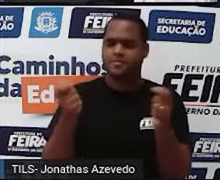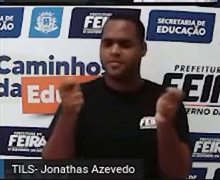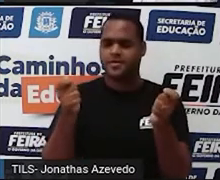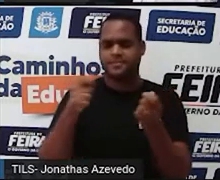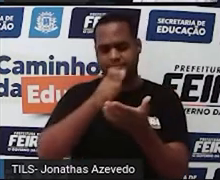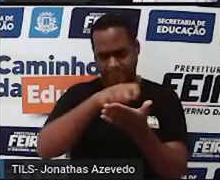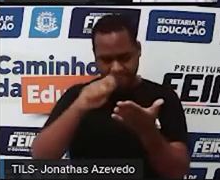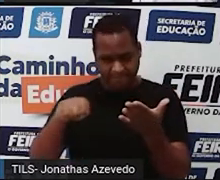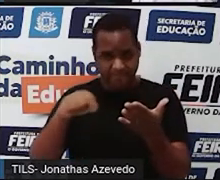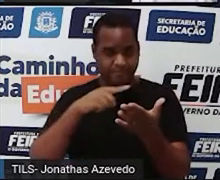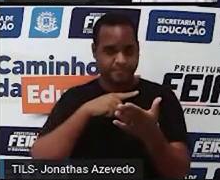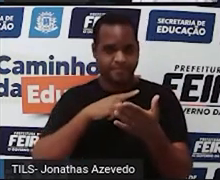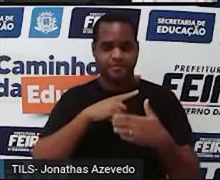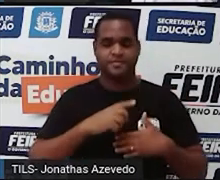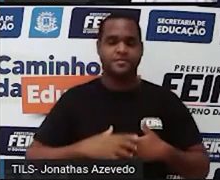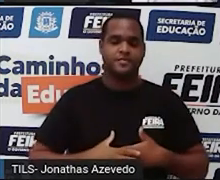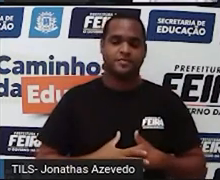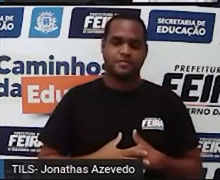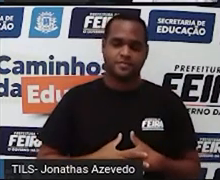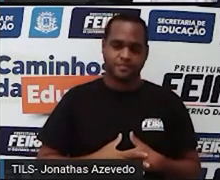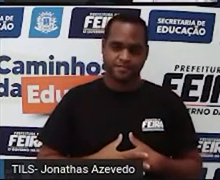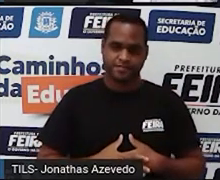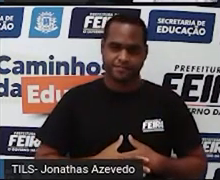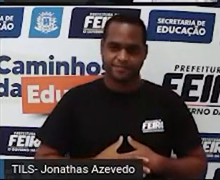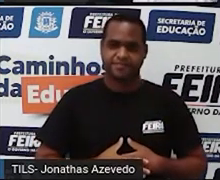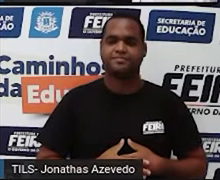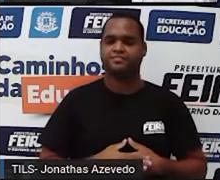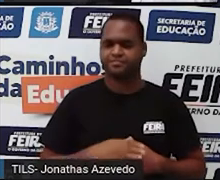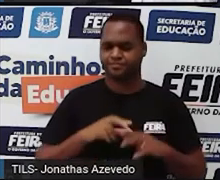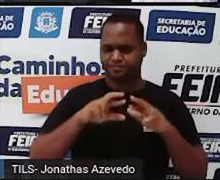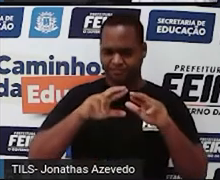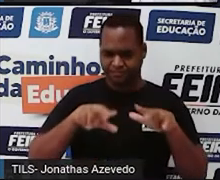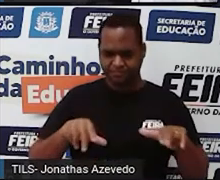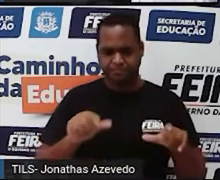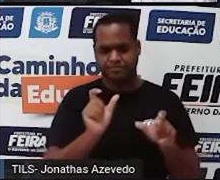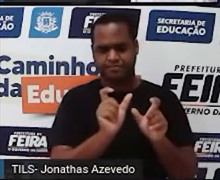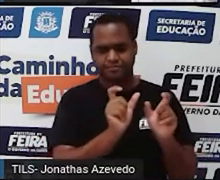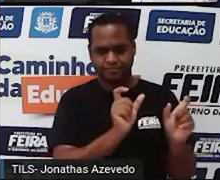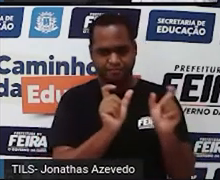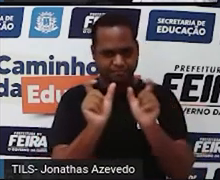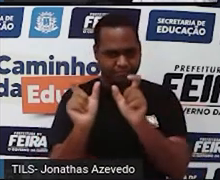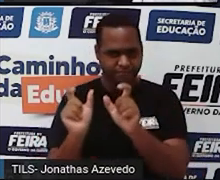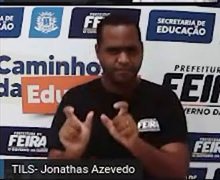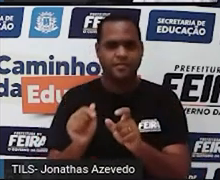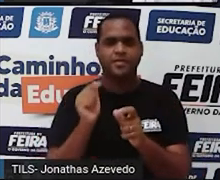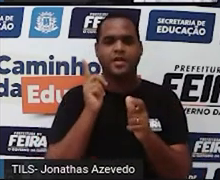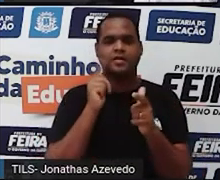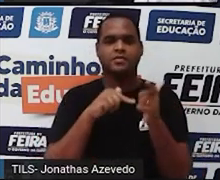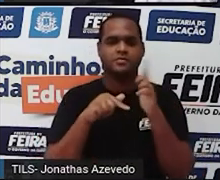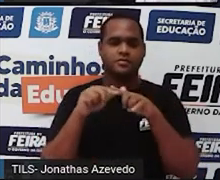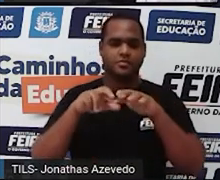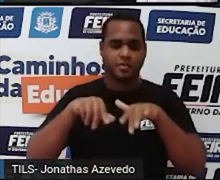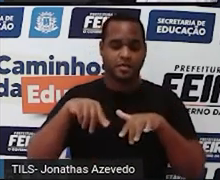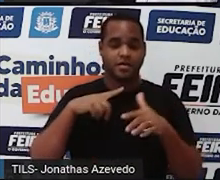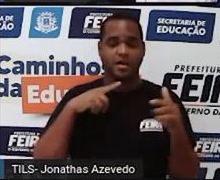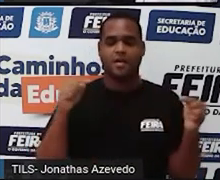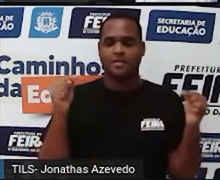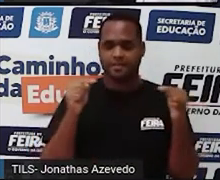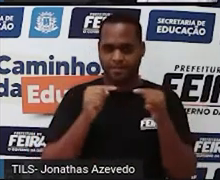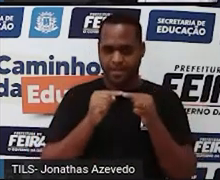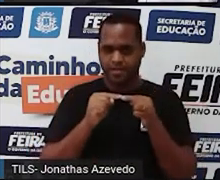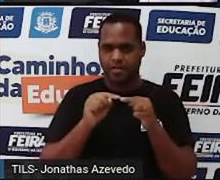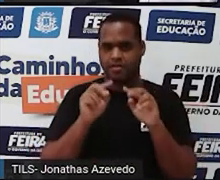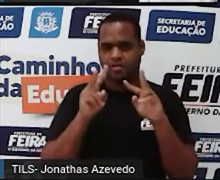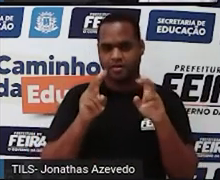escrever o máximo de palavras que você conseguir e que tem a ver com